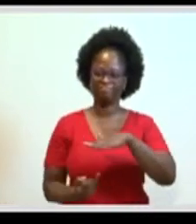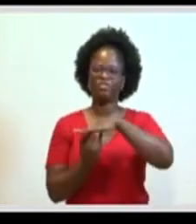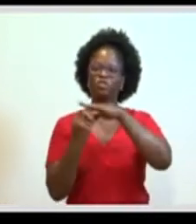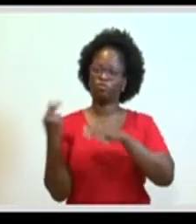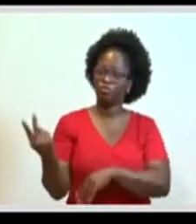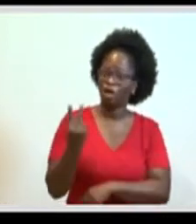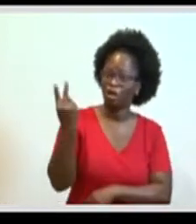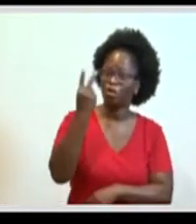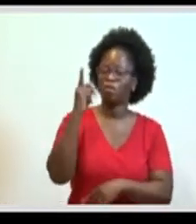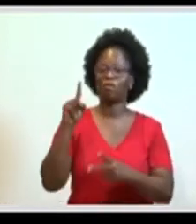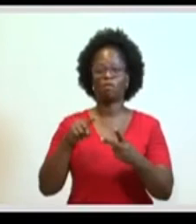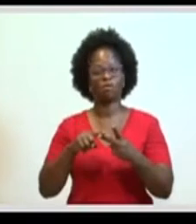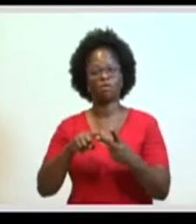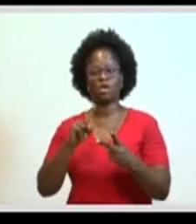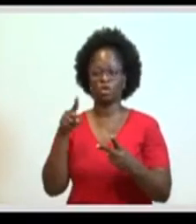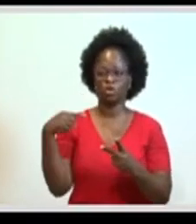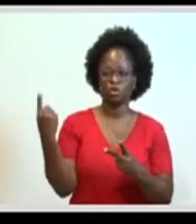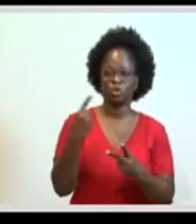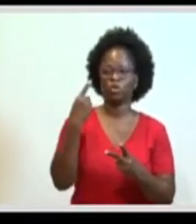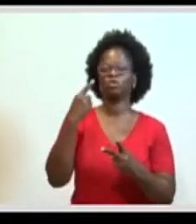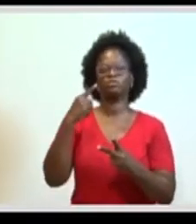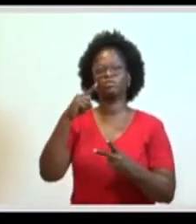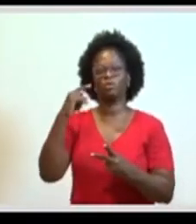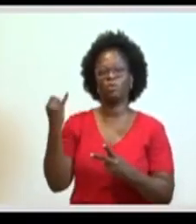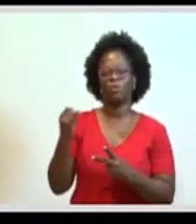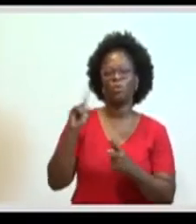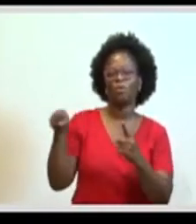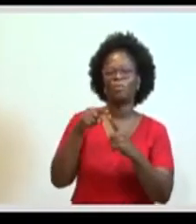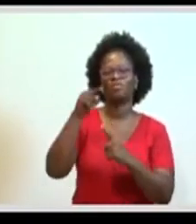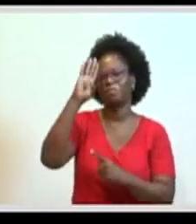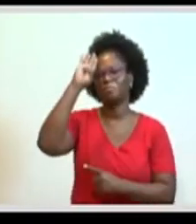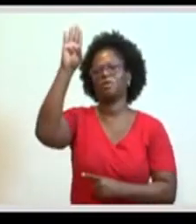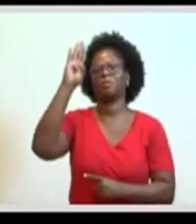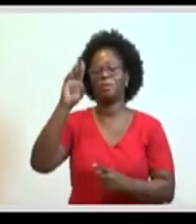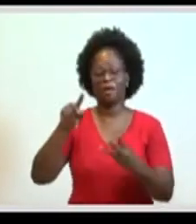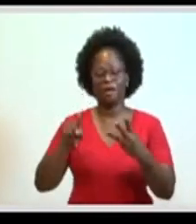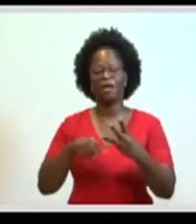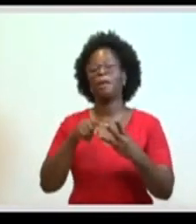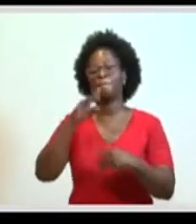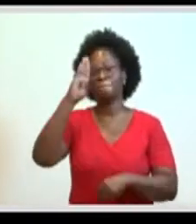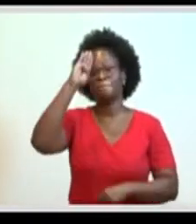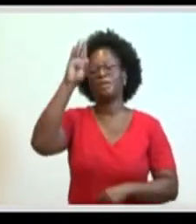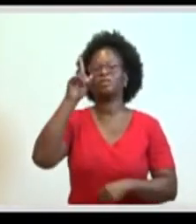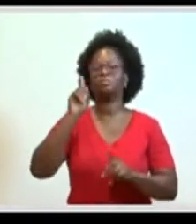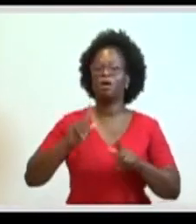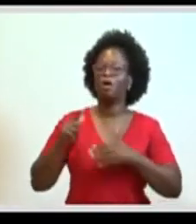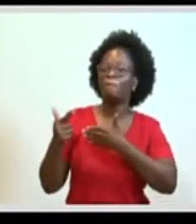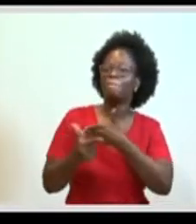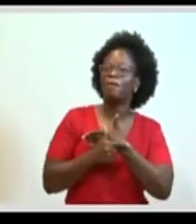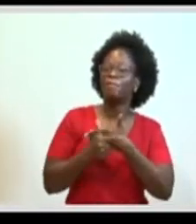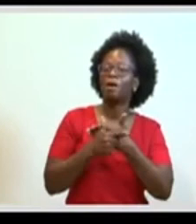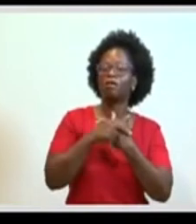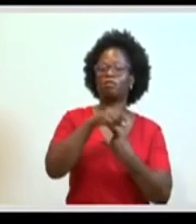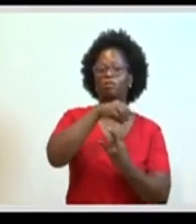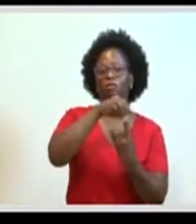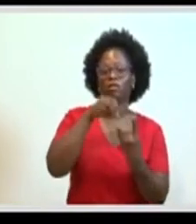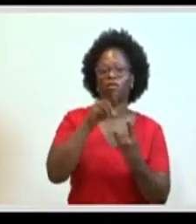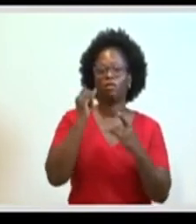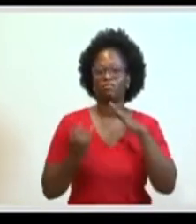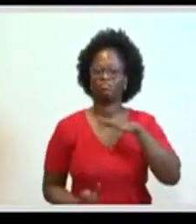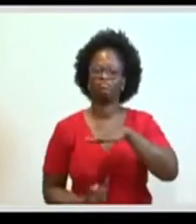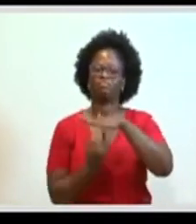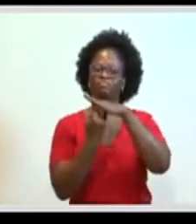valores, as nossas teses centrais, e, principalmente, esse papel da Fiocruz como instituição